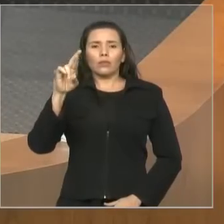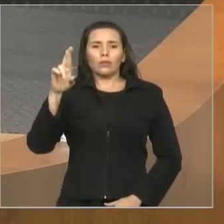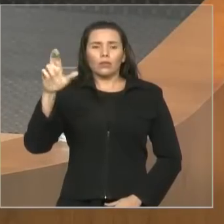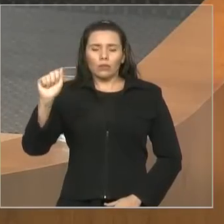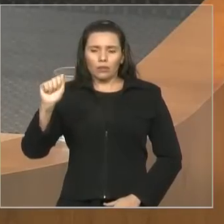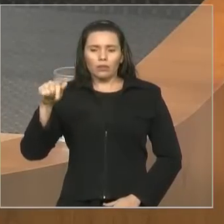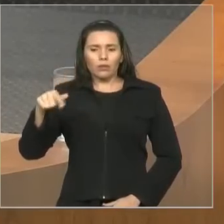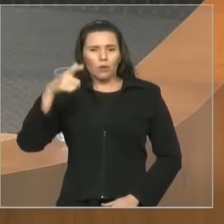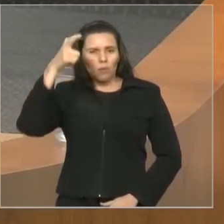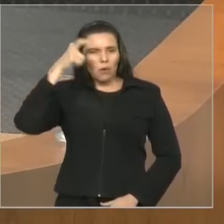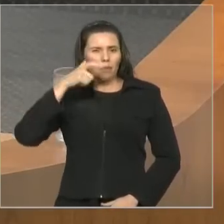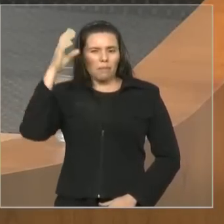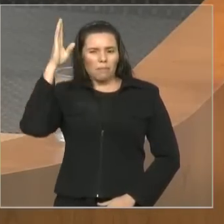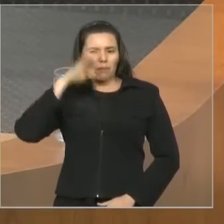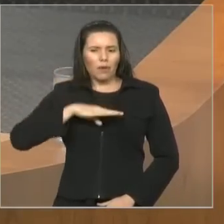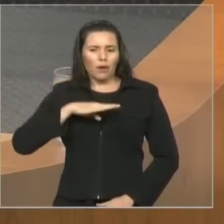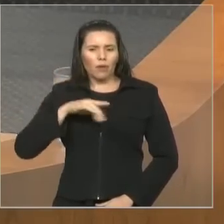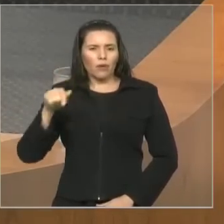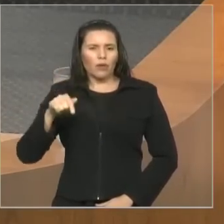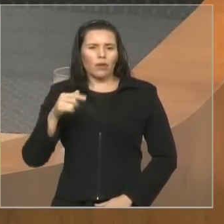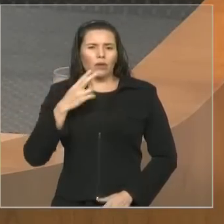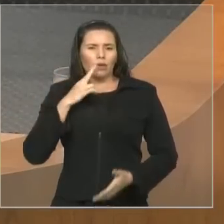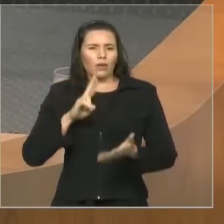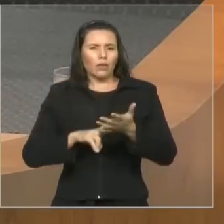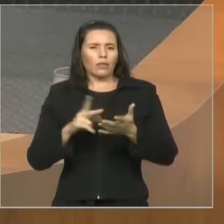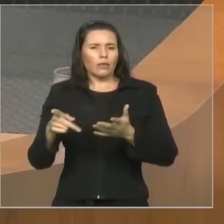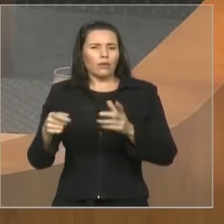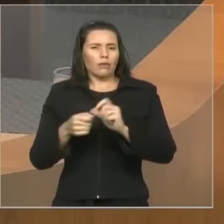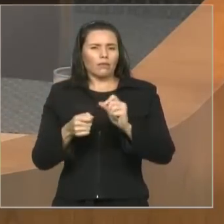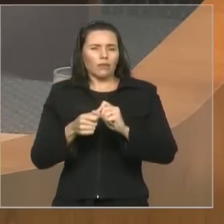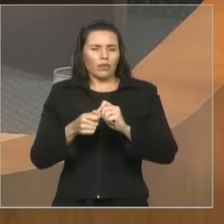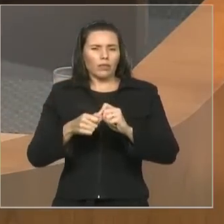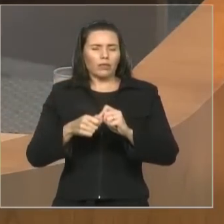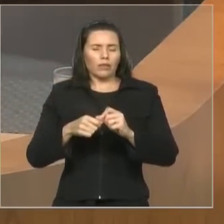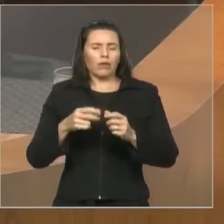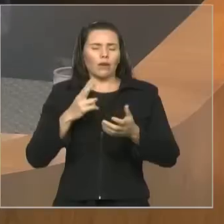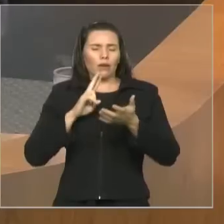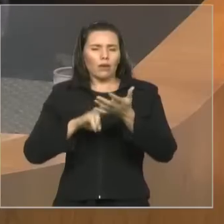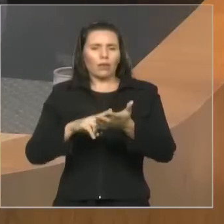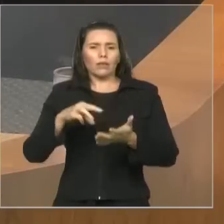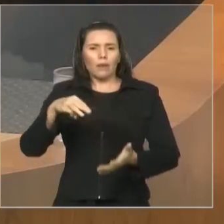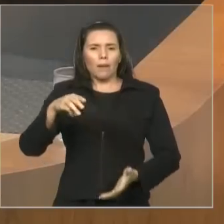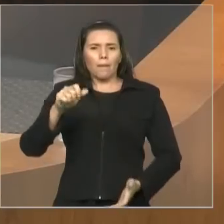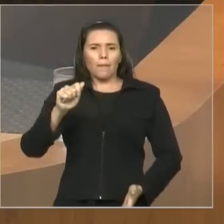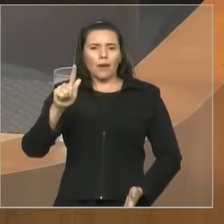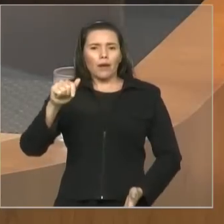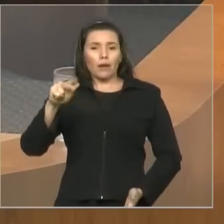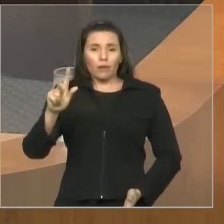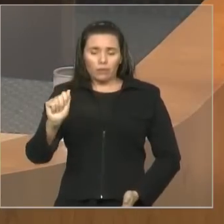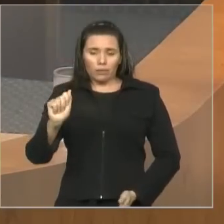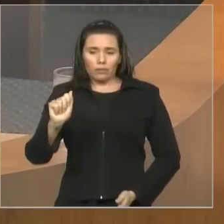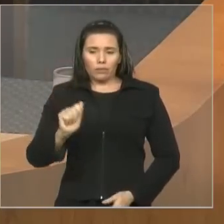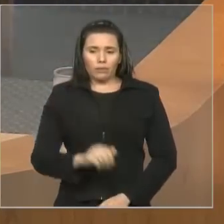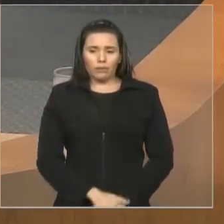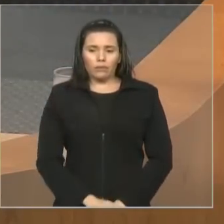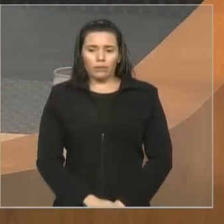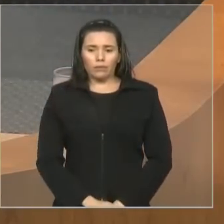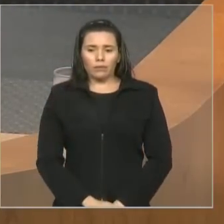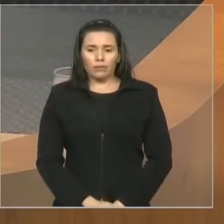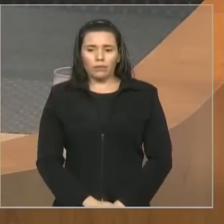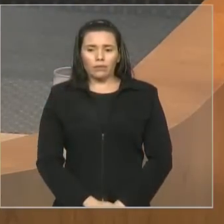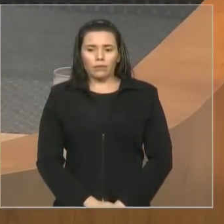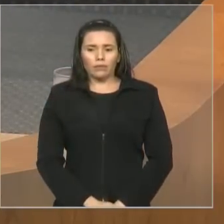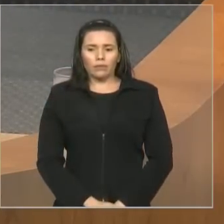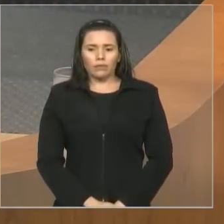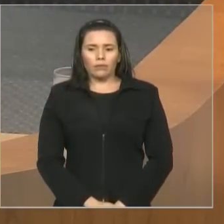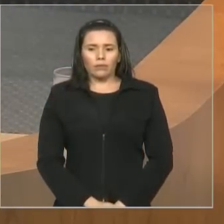péssimo. E a carta magna que ele cumpriu, sendo os pressupostos básicos do que se é hoje uma Constituição, não foi assim, não.